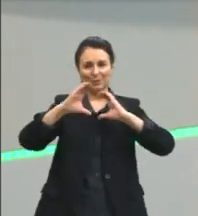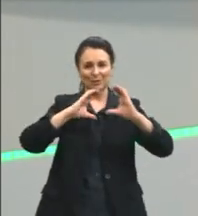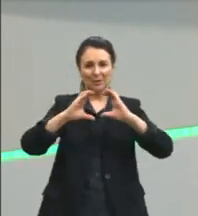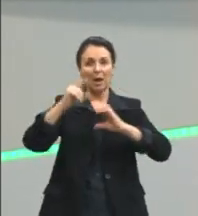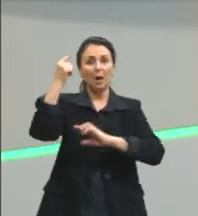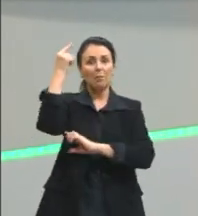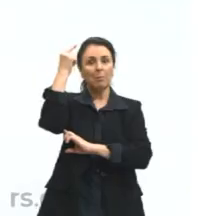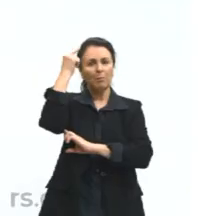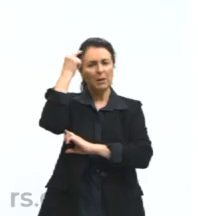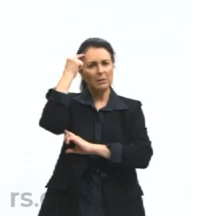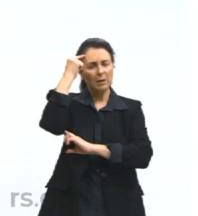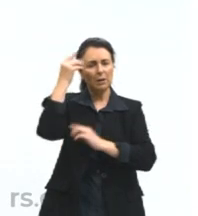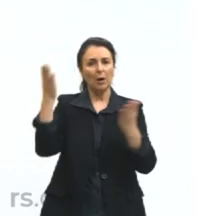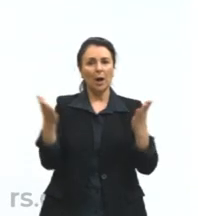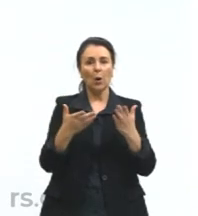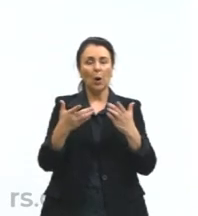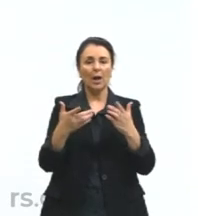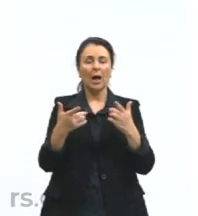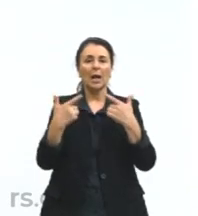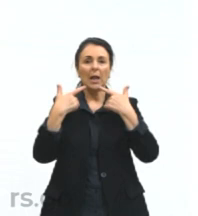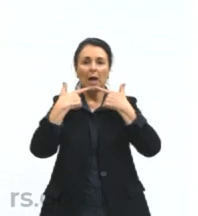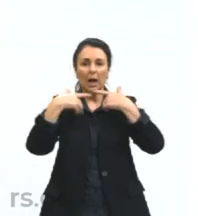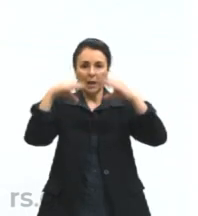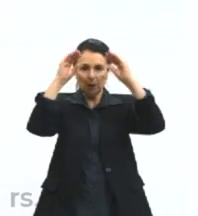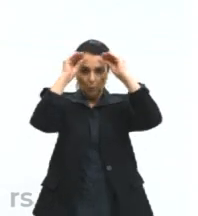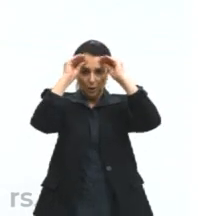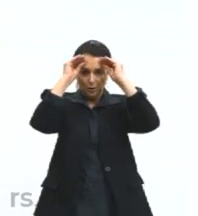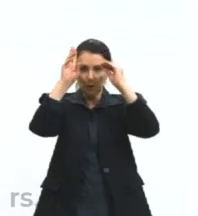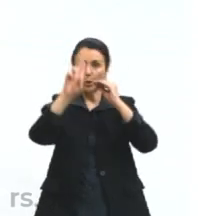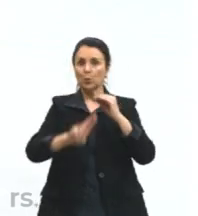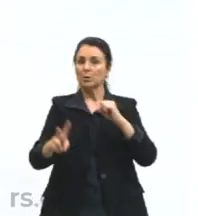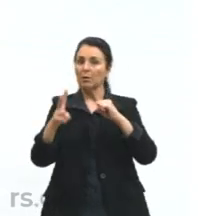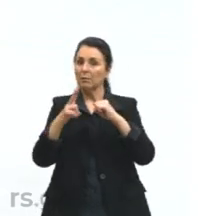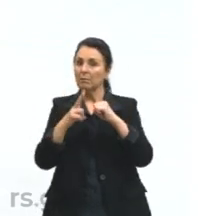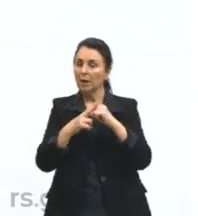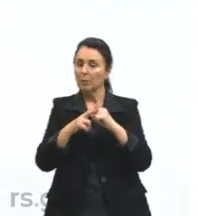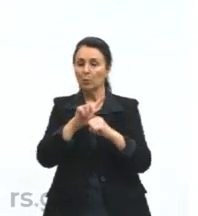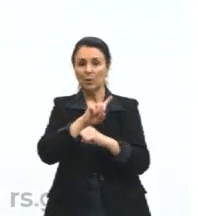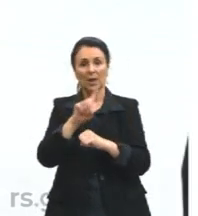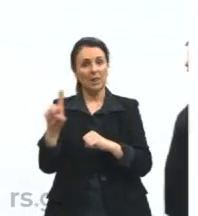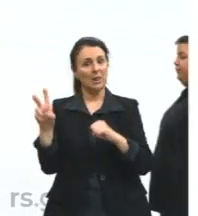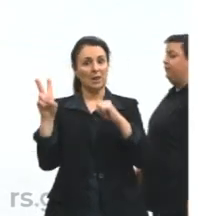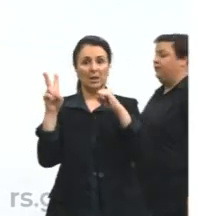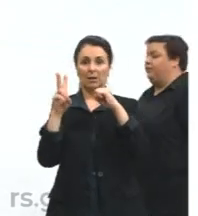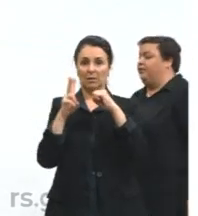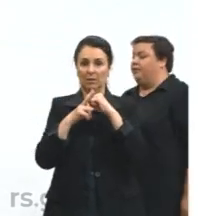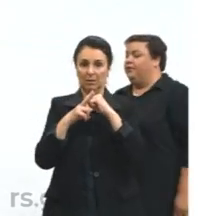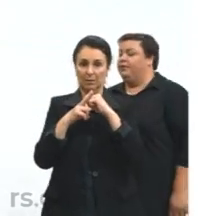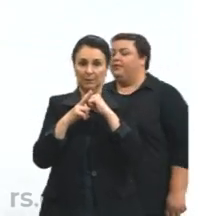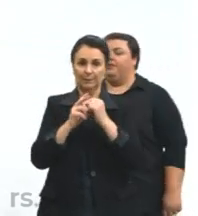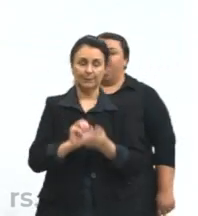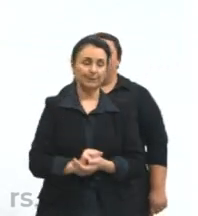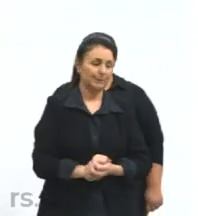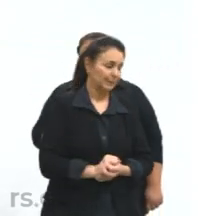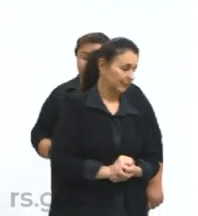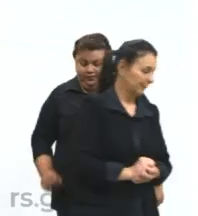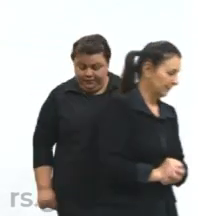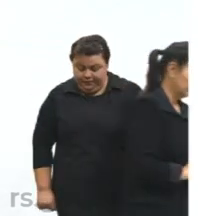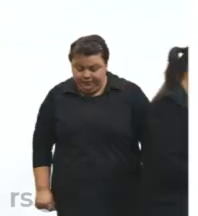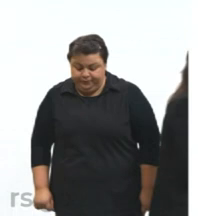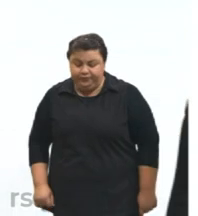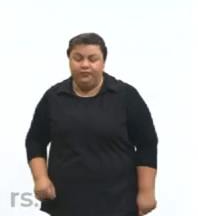Pensando agora em linguagem verbal e não verbal. Na outra aula, eu comentei com vocês sobre